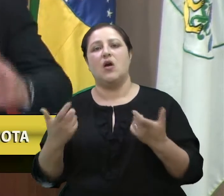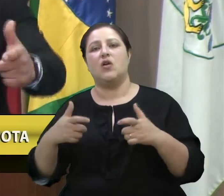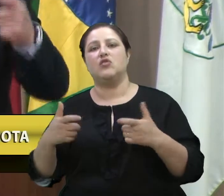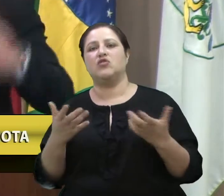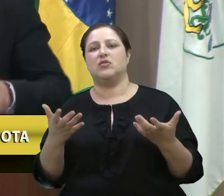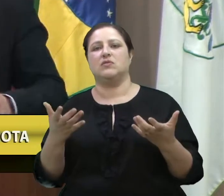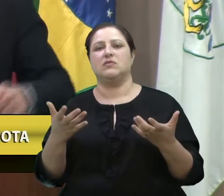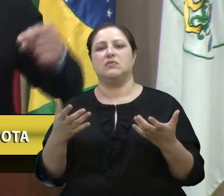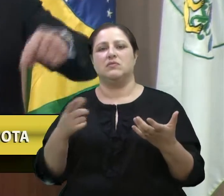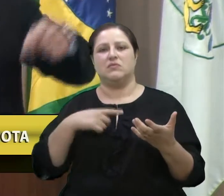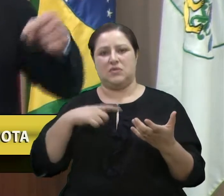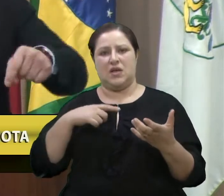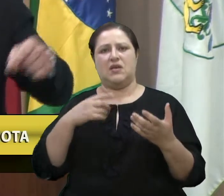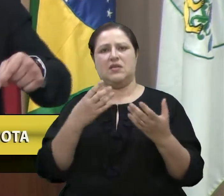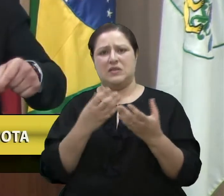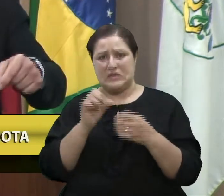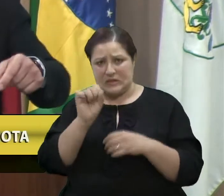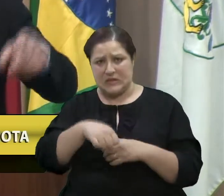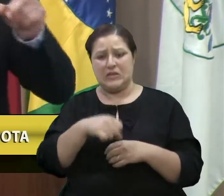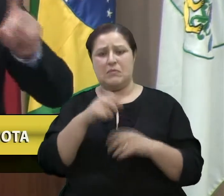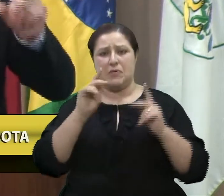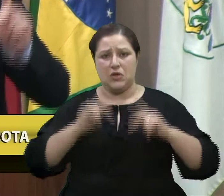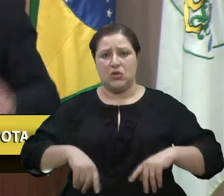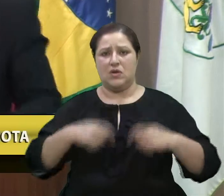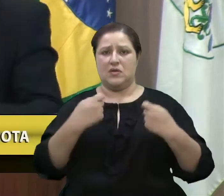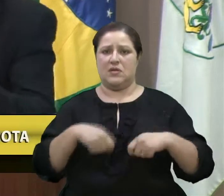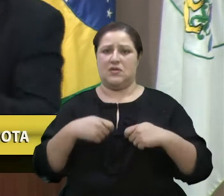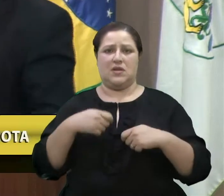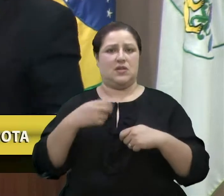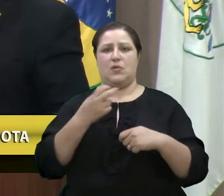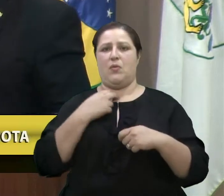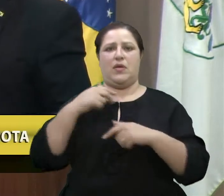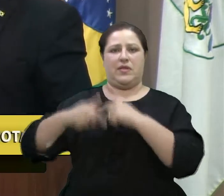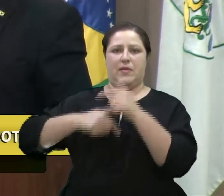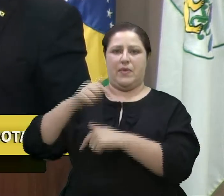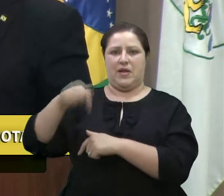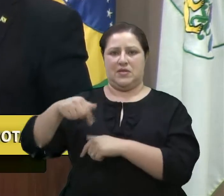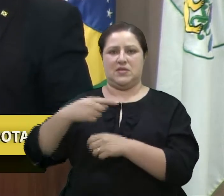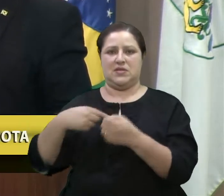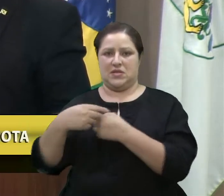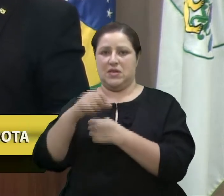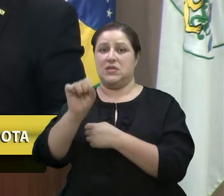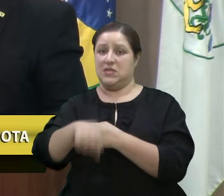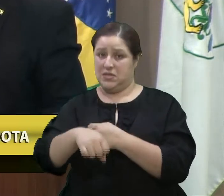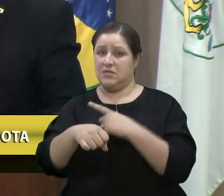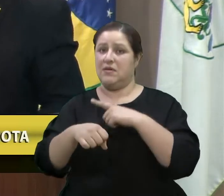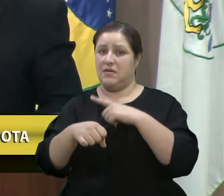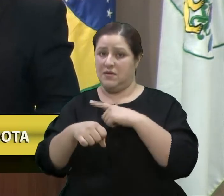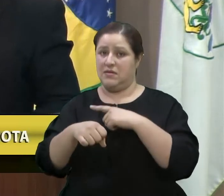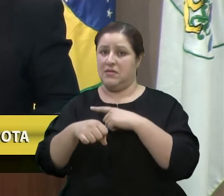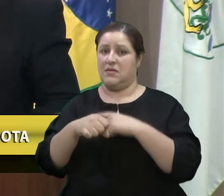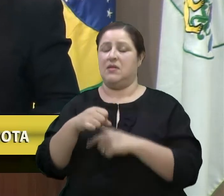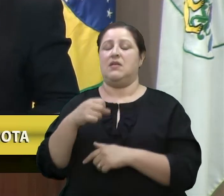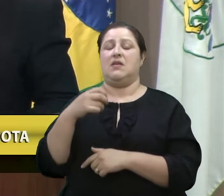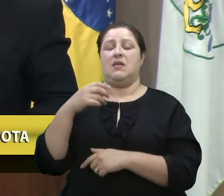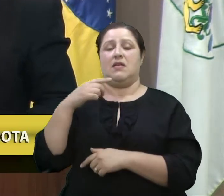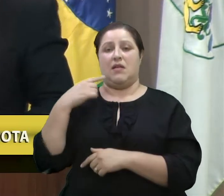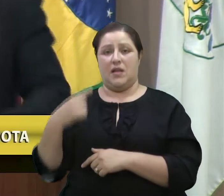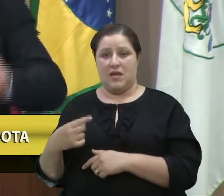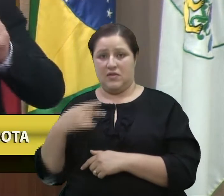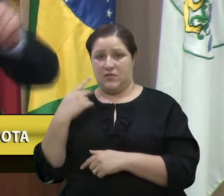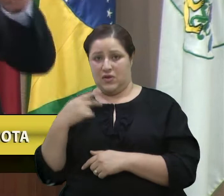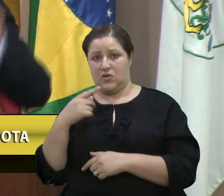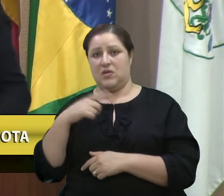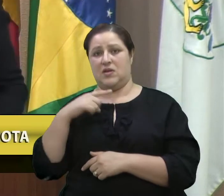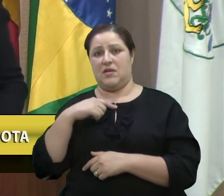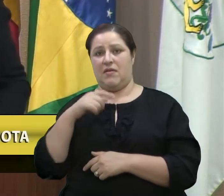Tem sim gente necessitada nessa cidade que não tem condições de trabalhar. Tem, tem vereadora Gladys. E